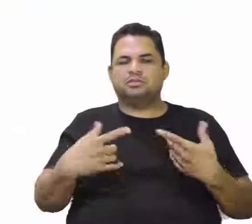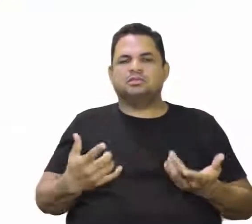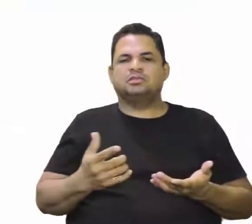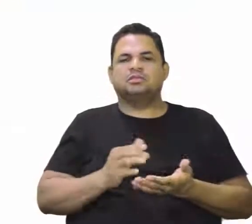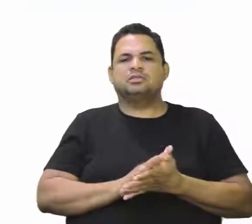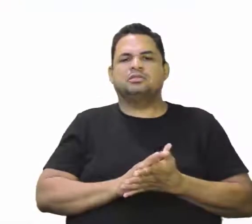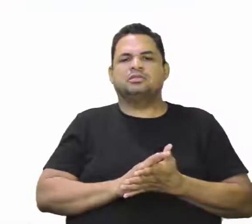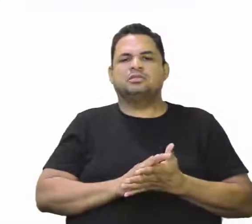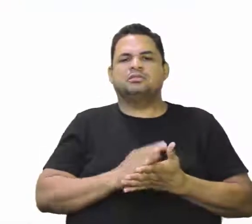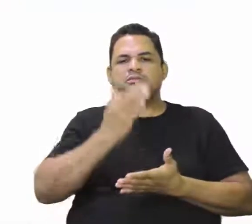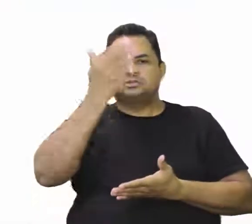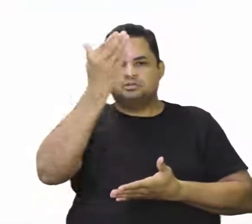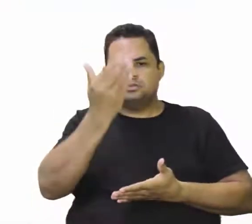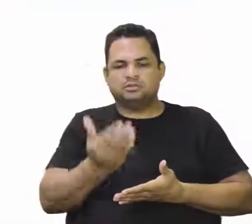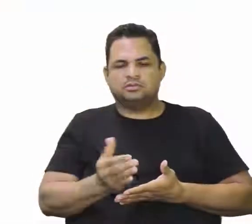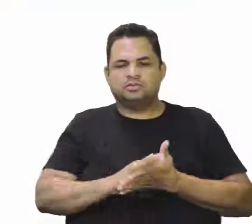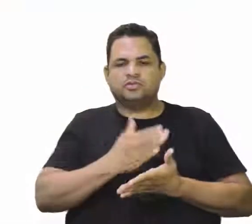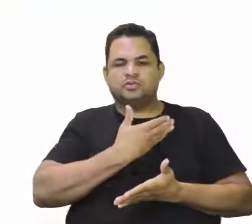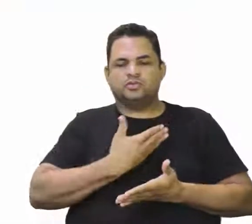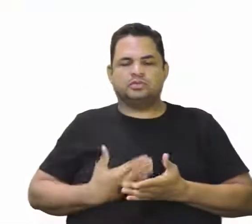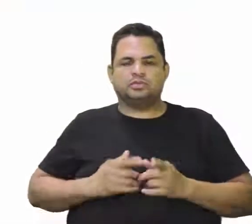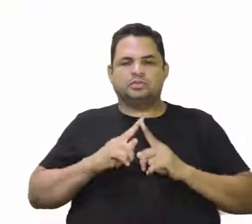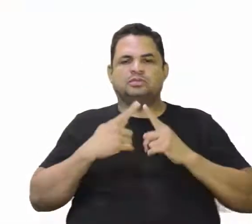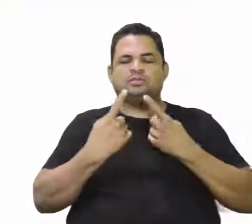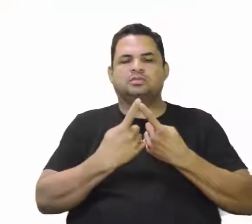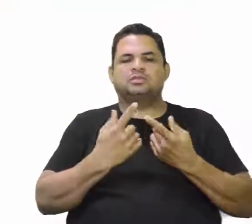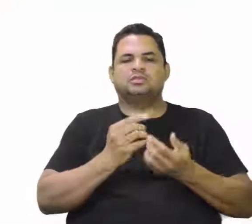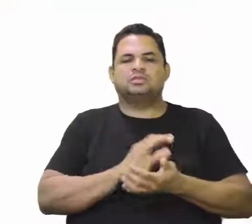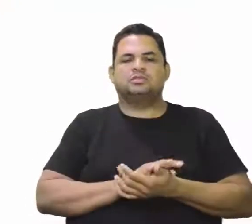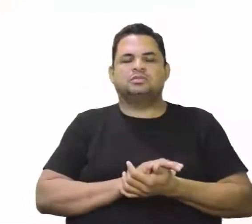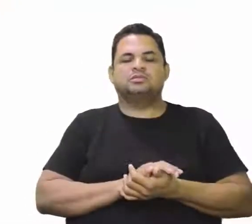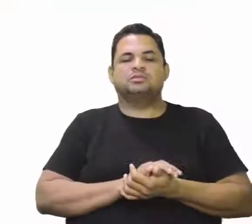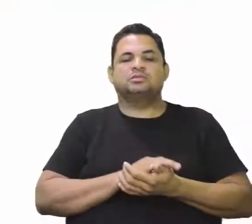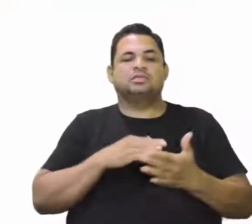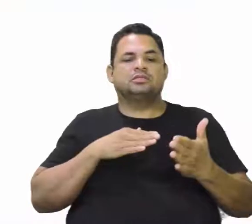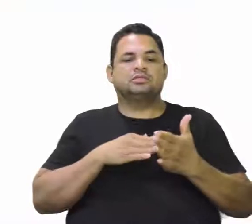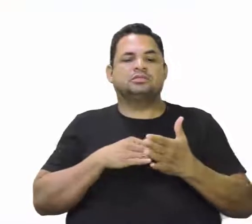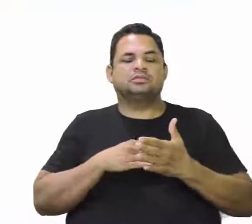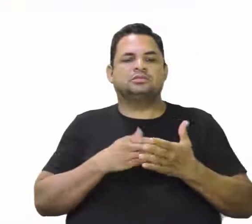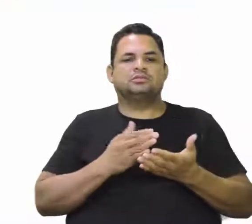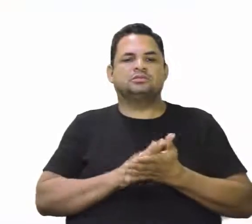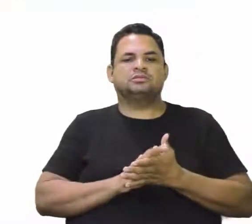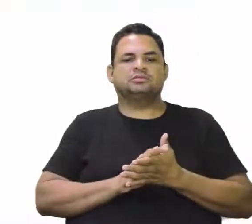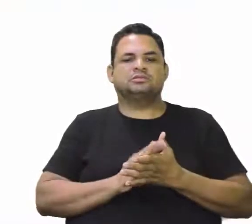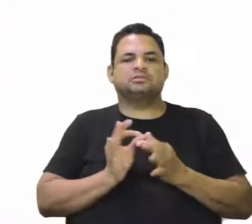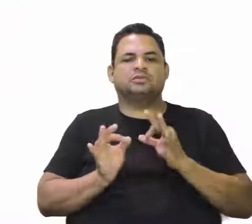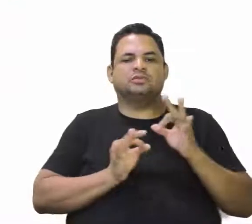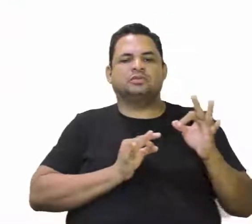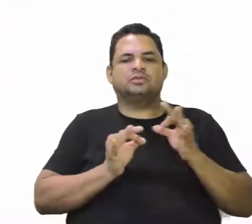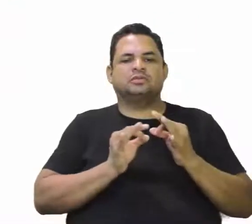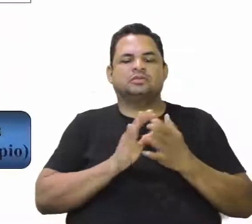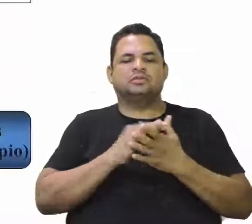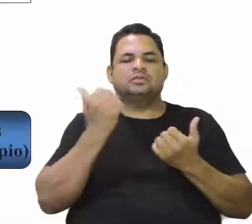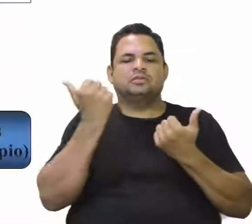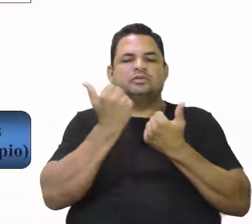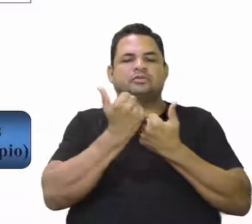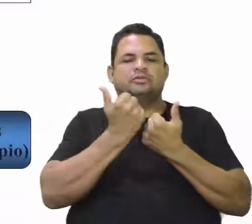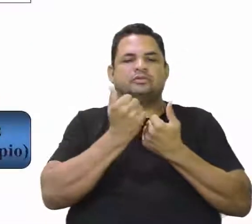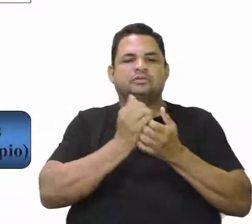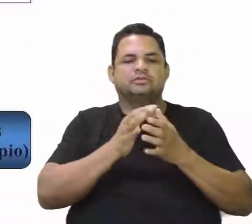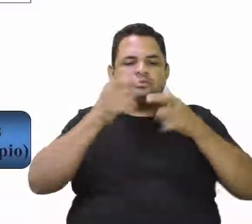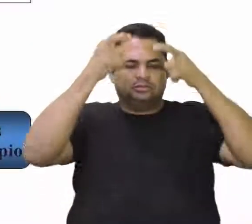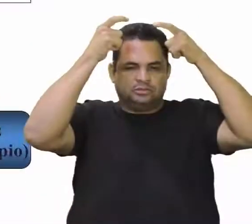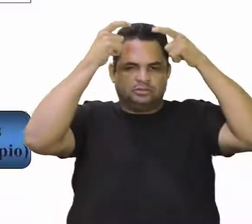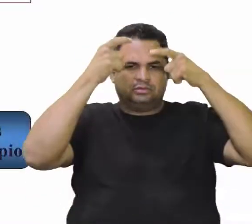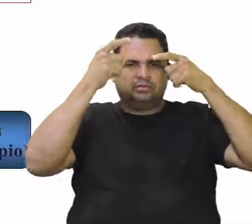As capitanias, os governos gerais, eles vão existir até ser instituído o vice-rei. A figura